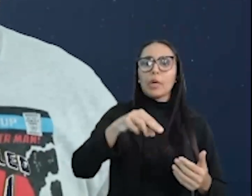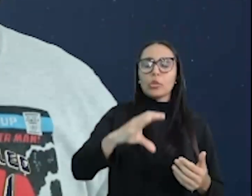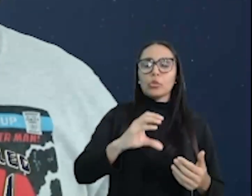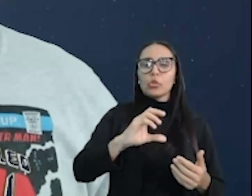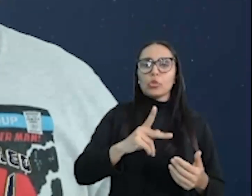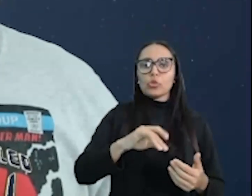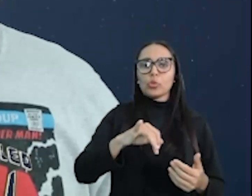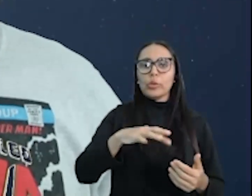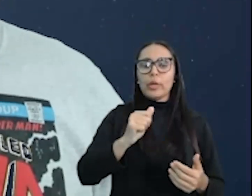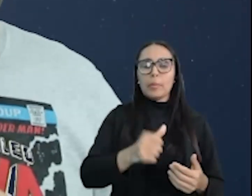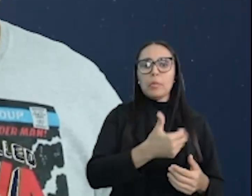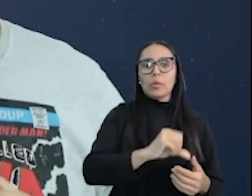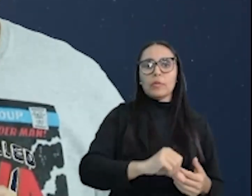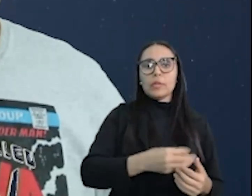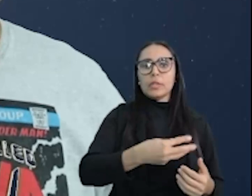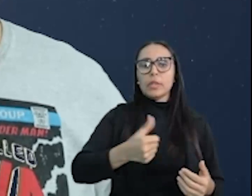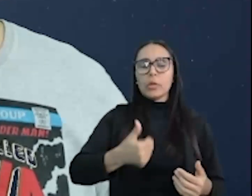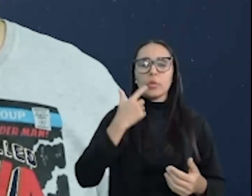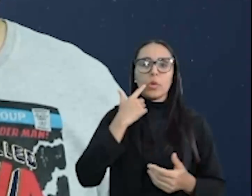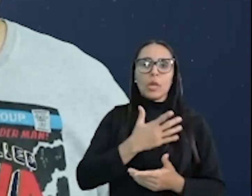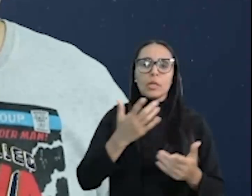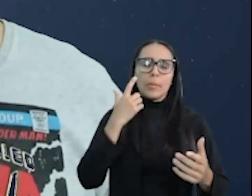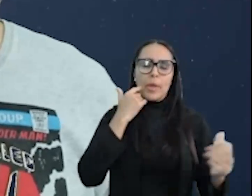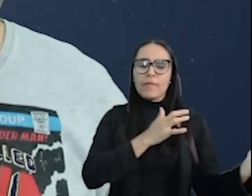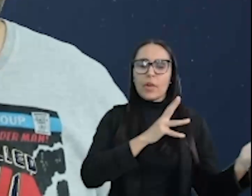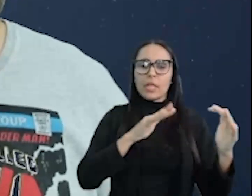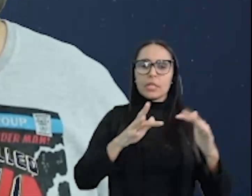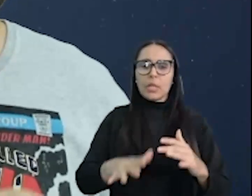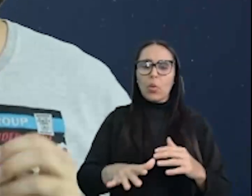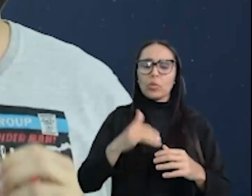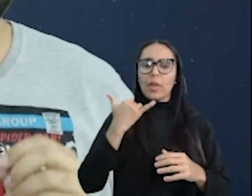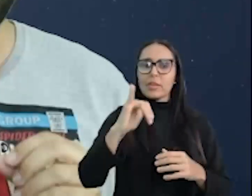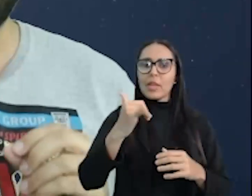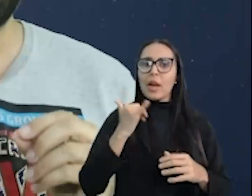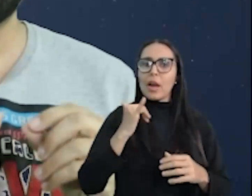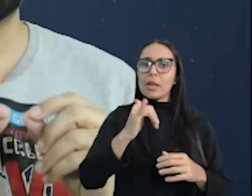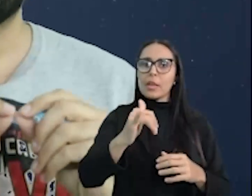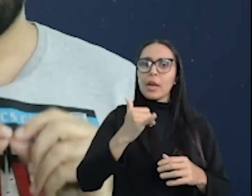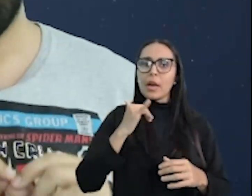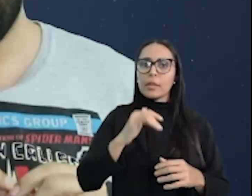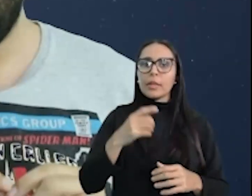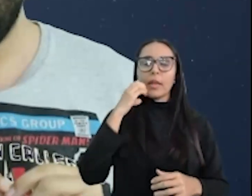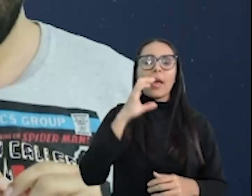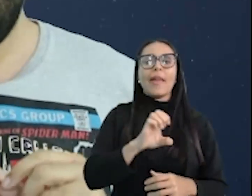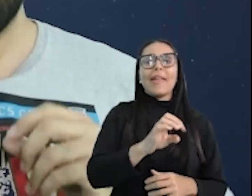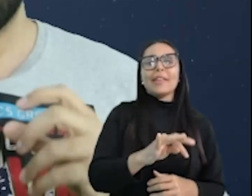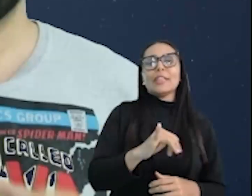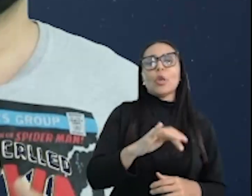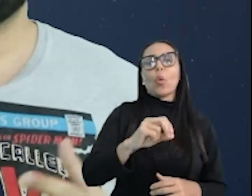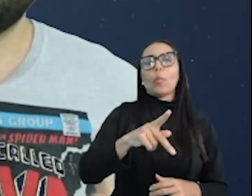1931. Bem como a invasão italiana lá na Etiópia, no ano de